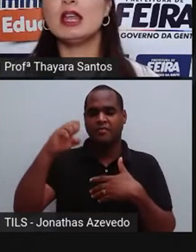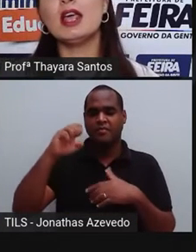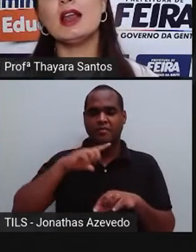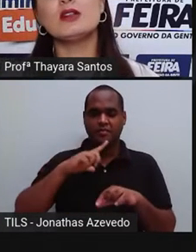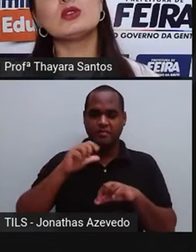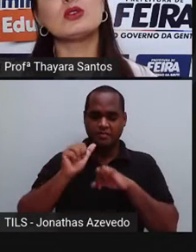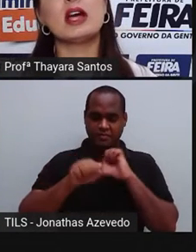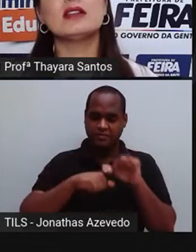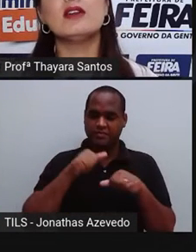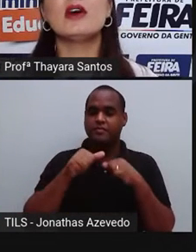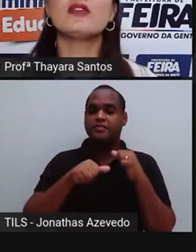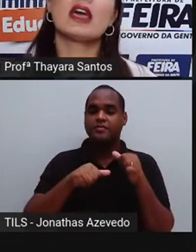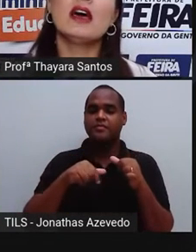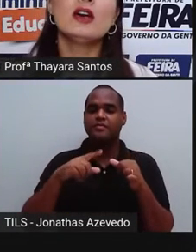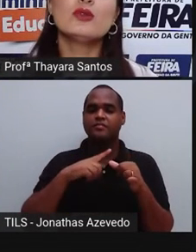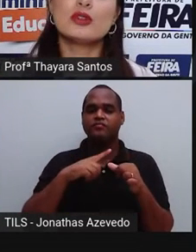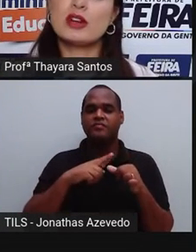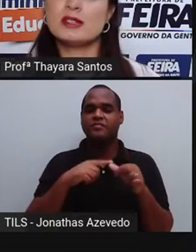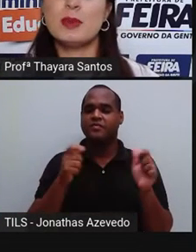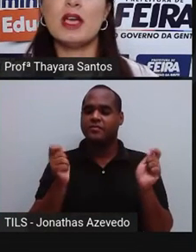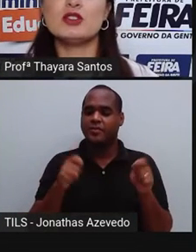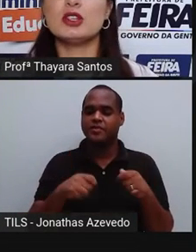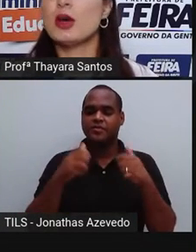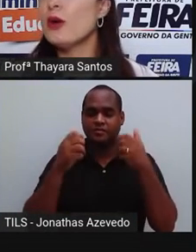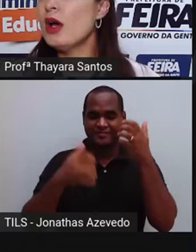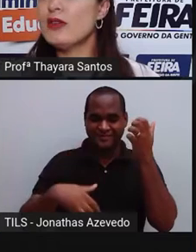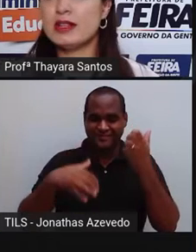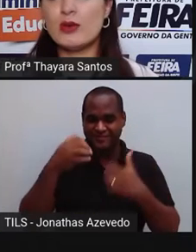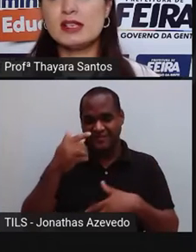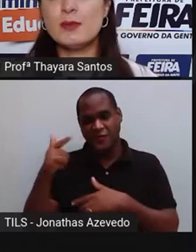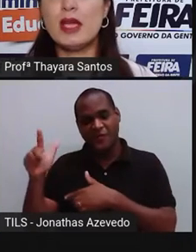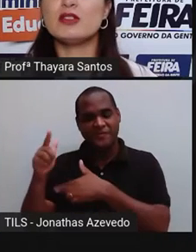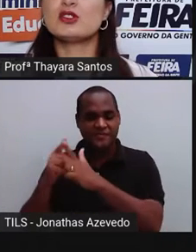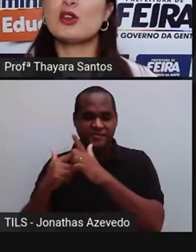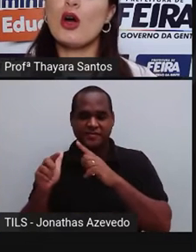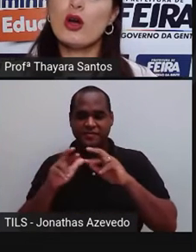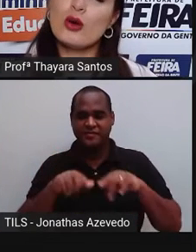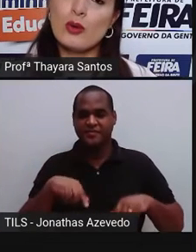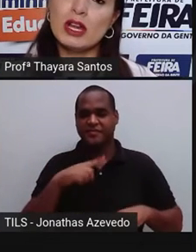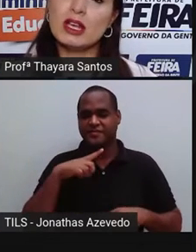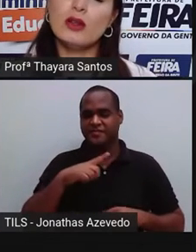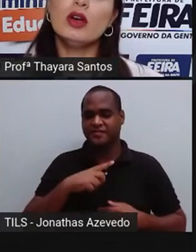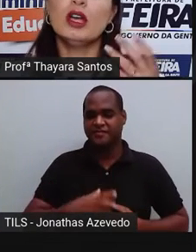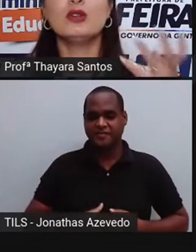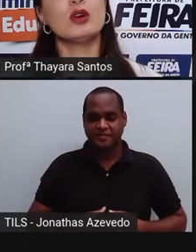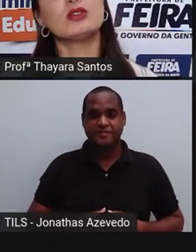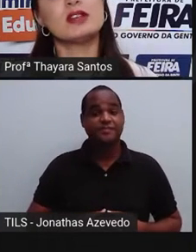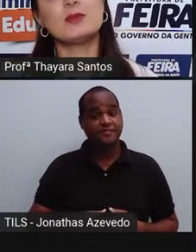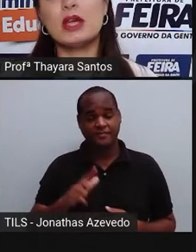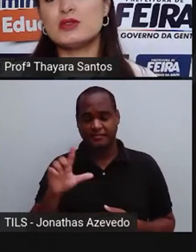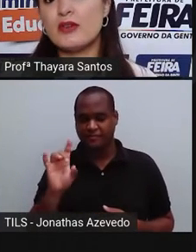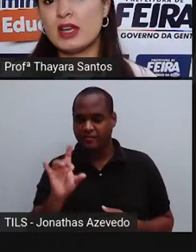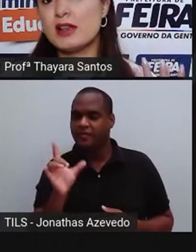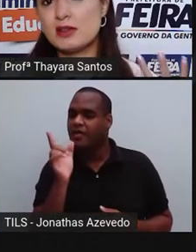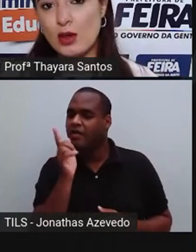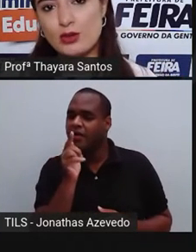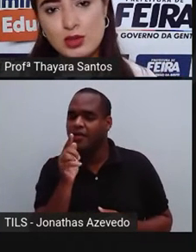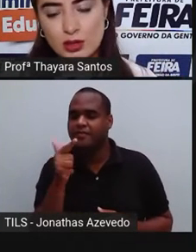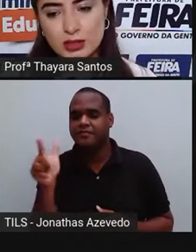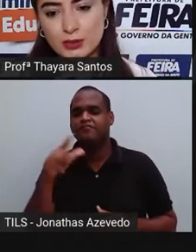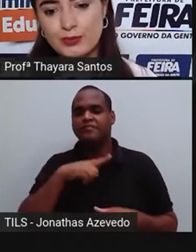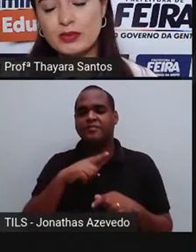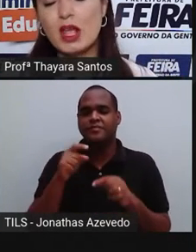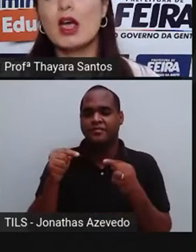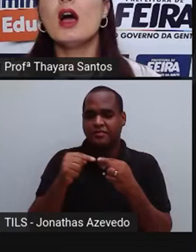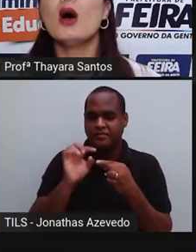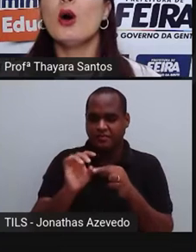essa mangueirinha e lá do outro lado ele vai ficar no outro recipiente. Então, vai ter um recipiente só com o líquido e no outro recipiente vai ficar só o